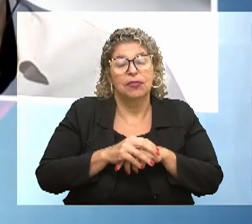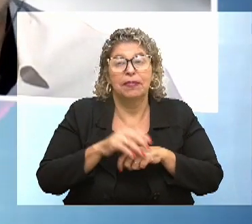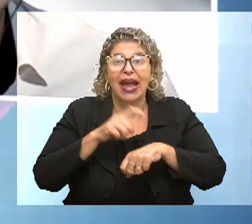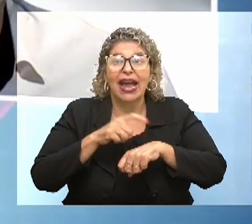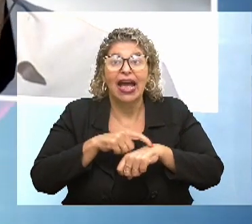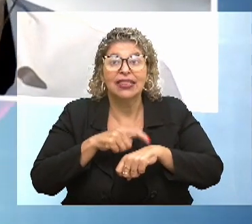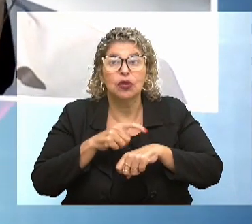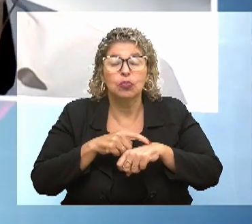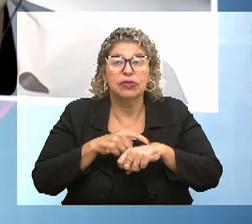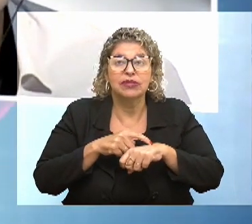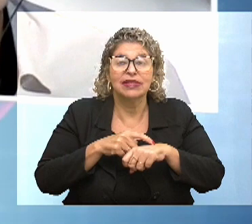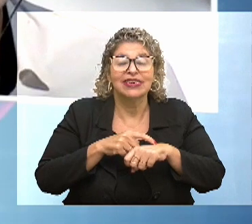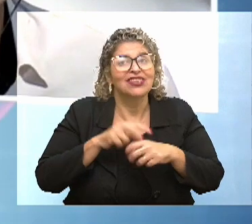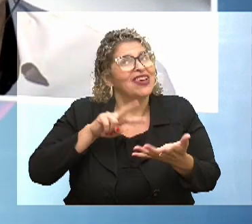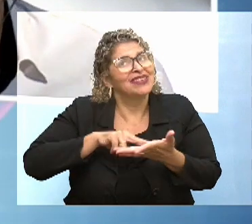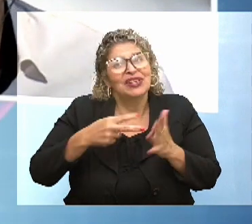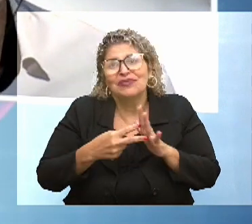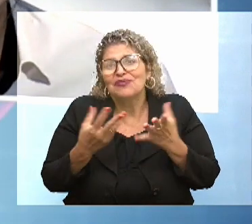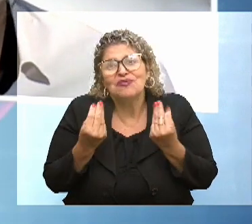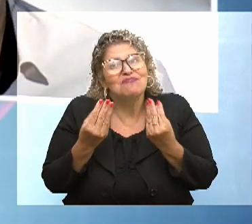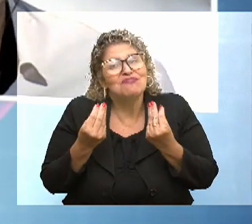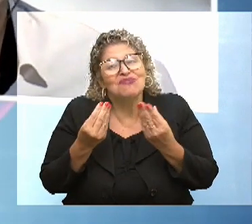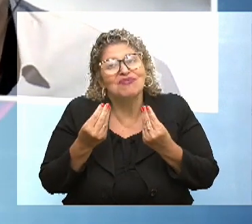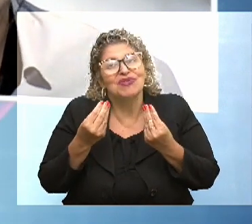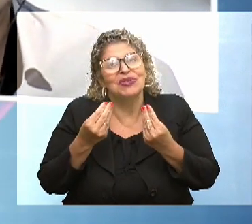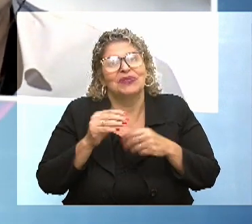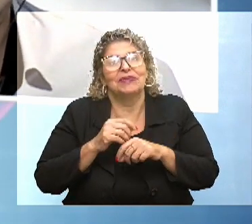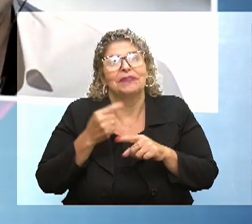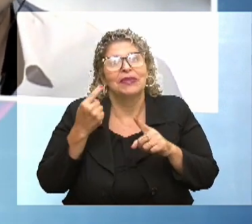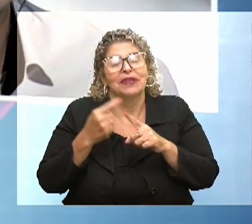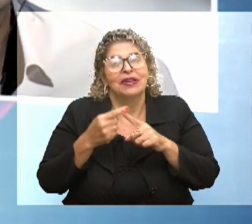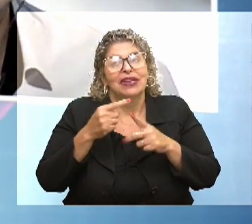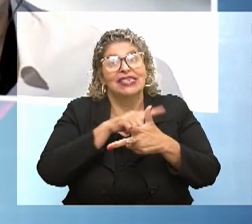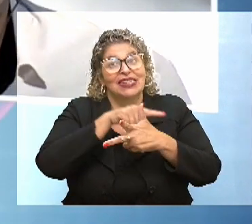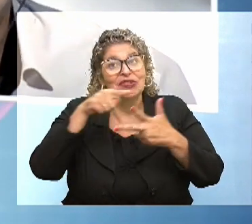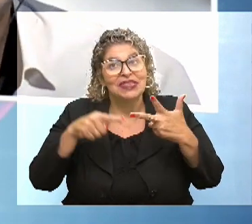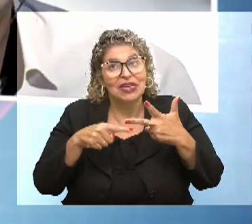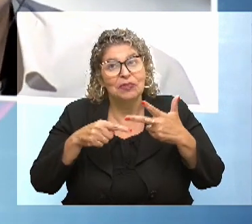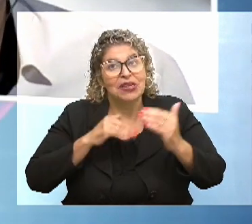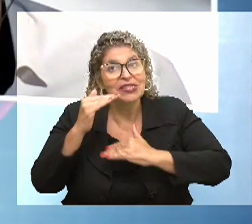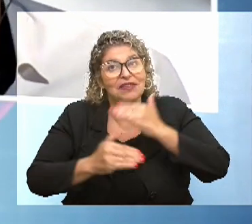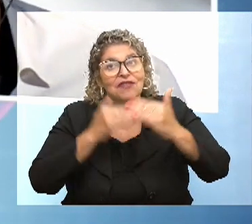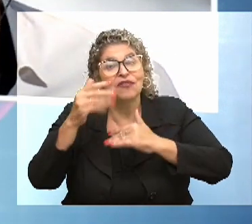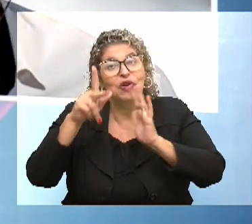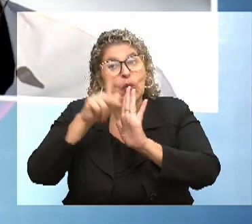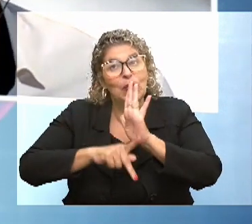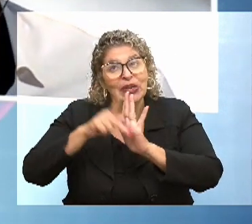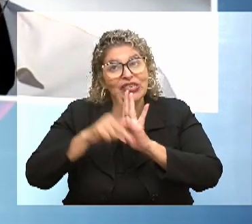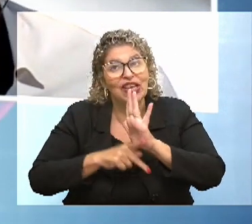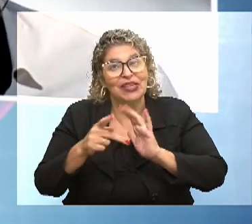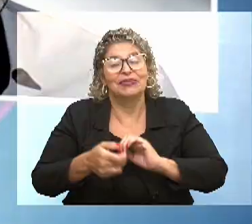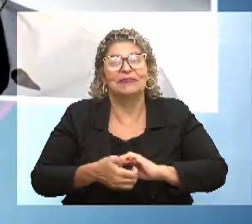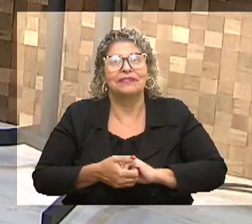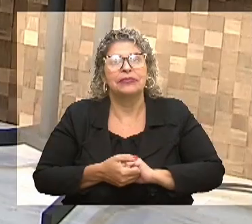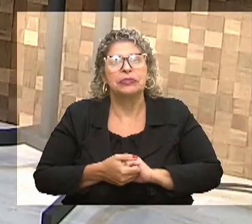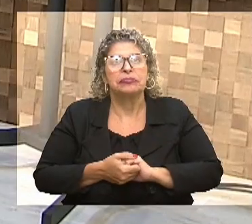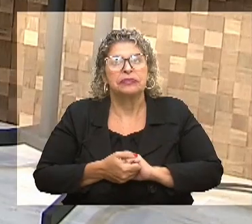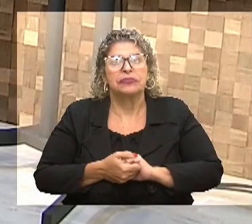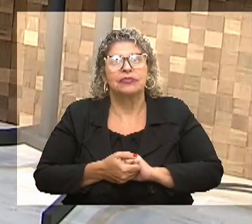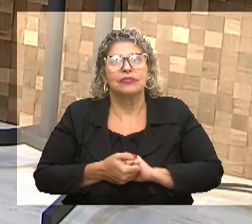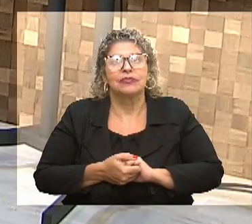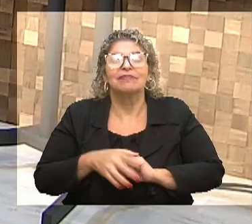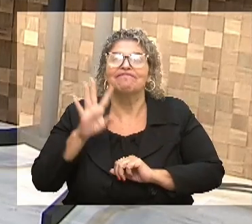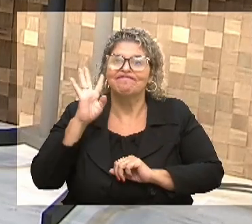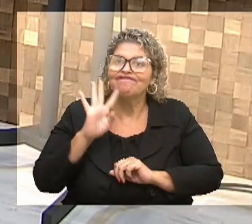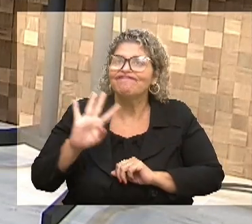cada uma delas já significou muito. Então essas três frentes foram onde a gente desenvolveu o projeto. É isso aí, que